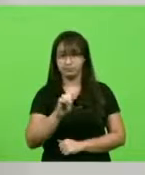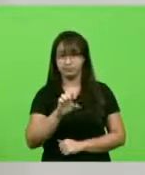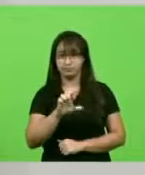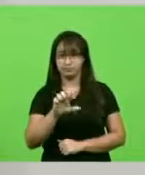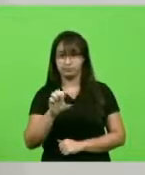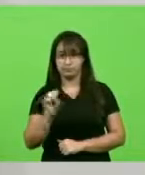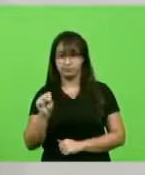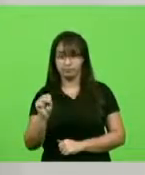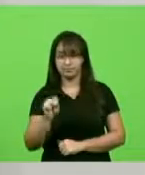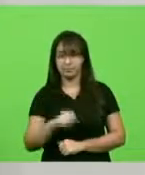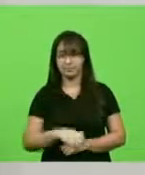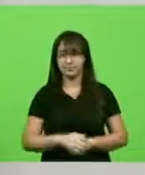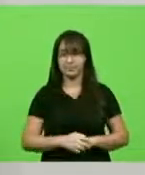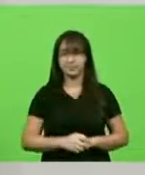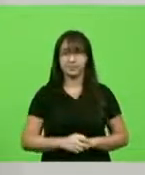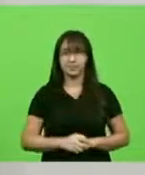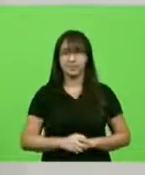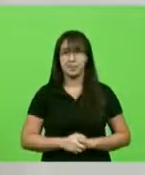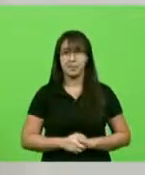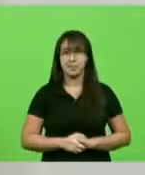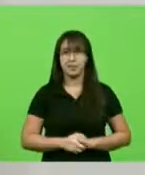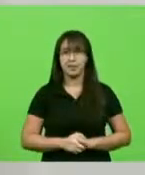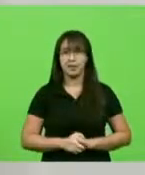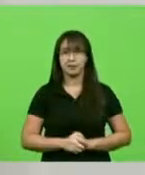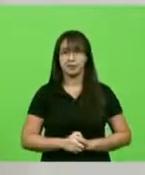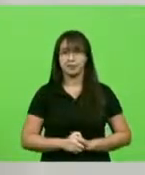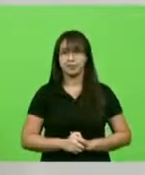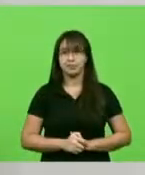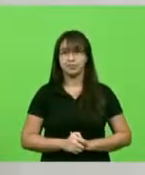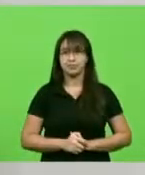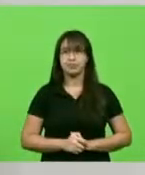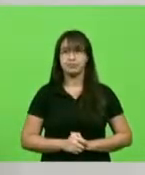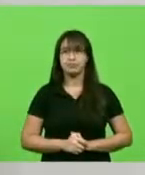Fazendo esse registro, demonstra o quê?